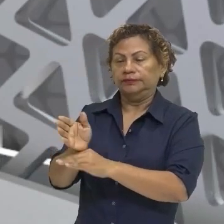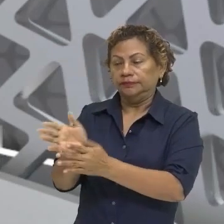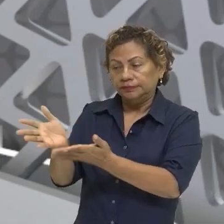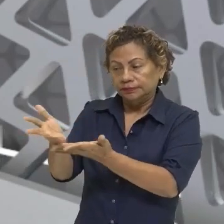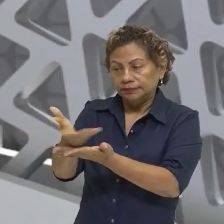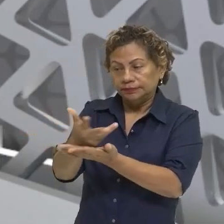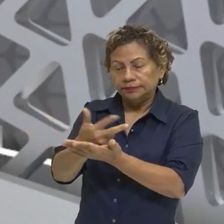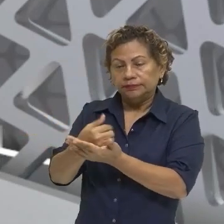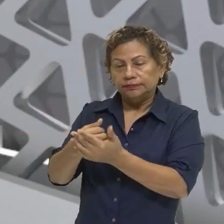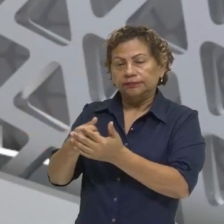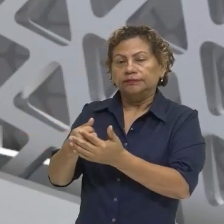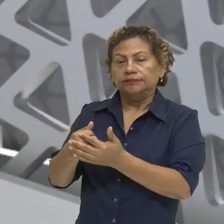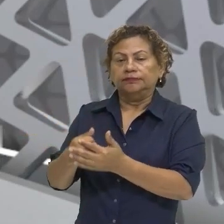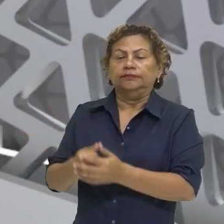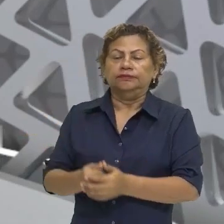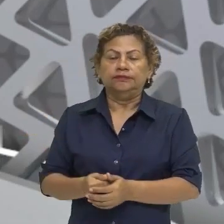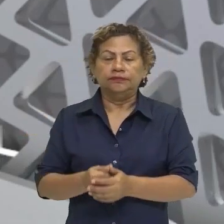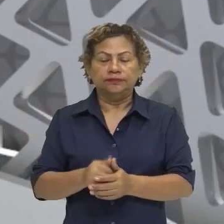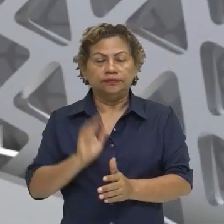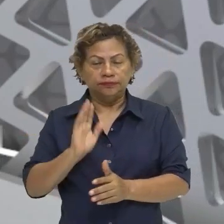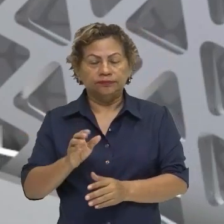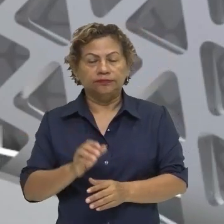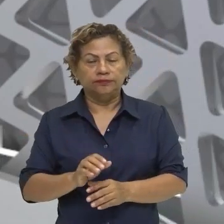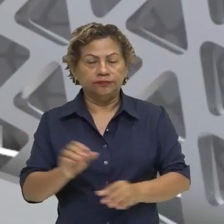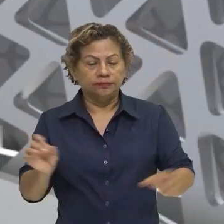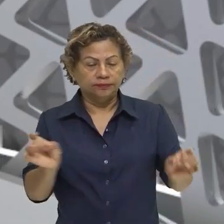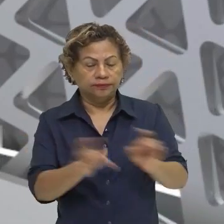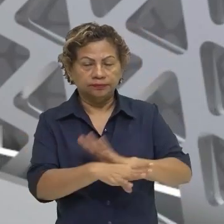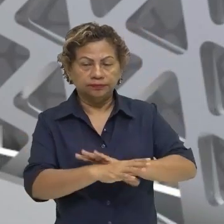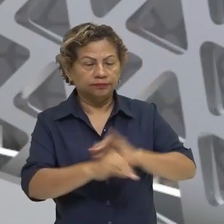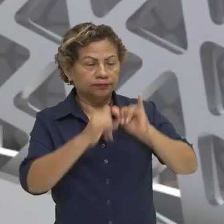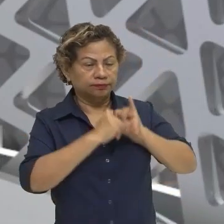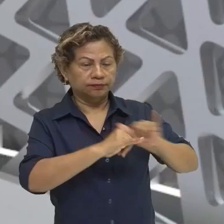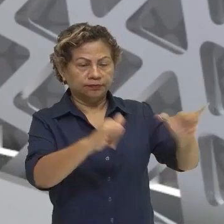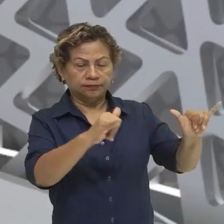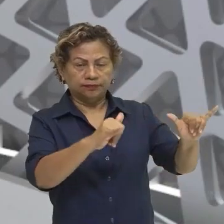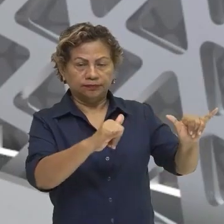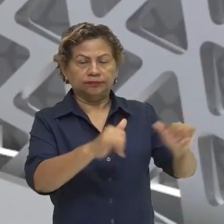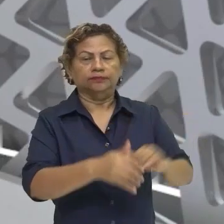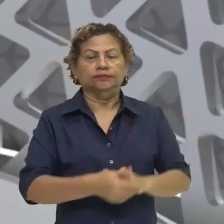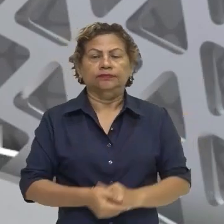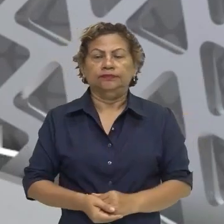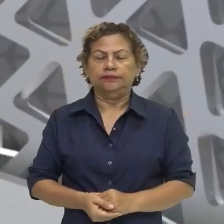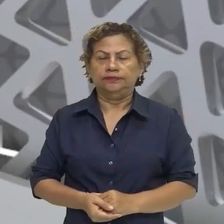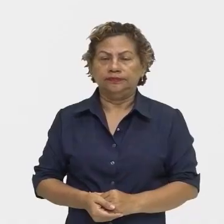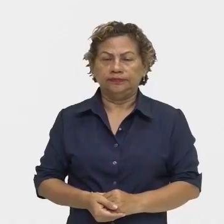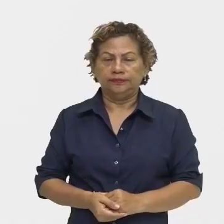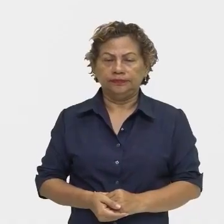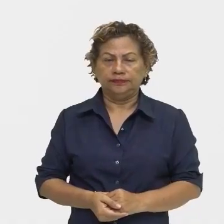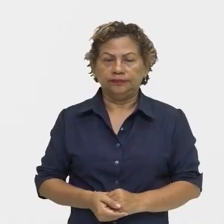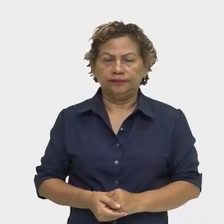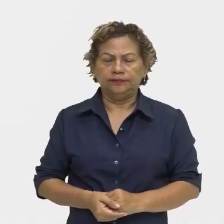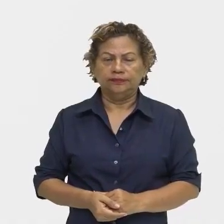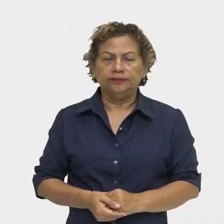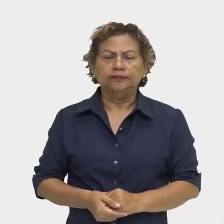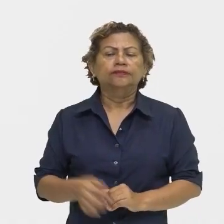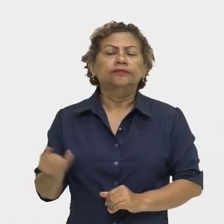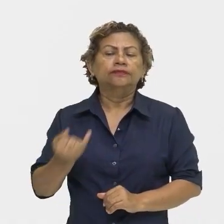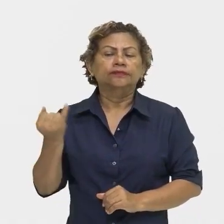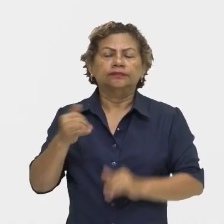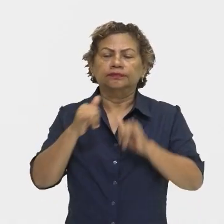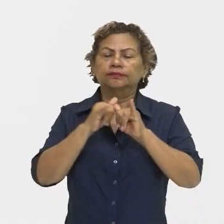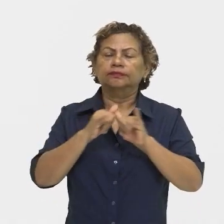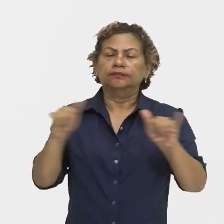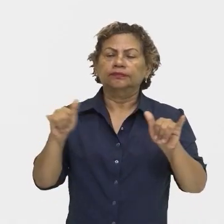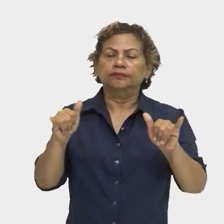joga nos meios de comunicação, né? E aí nós temos o que? A intencionalidade da notícia. Então, a